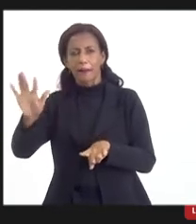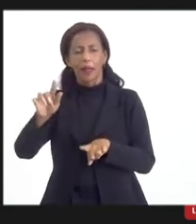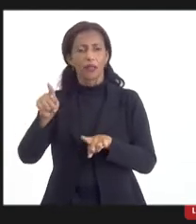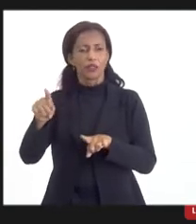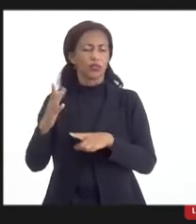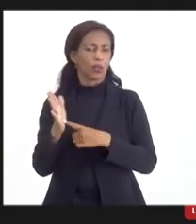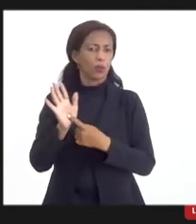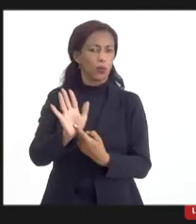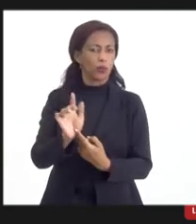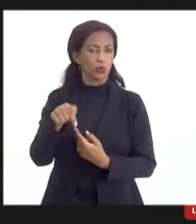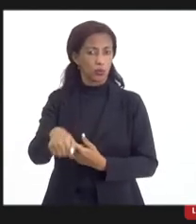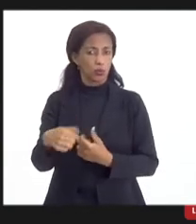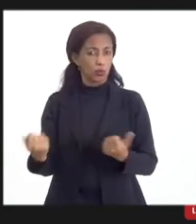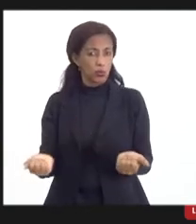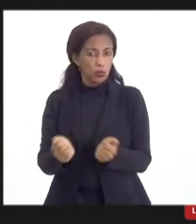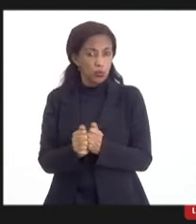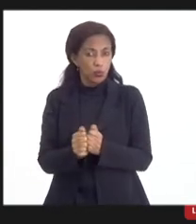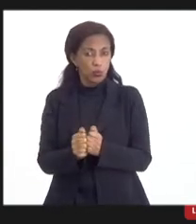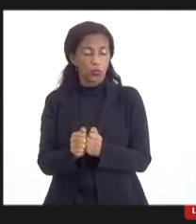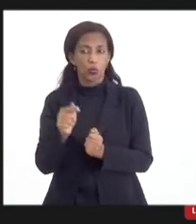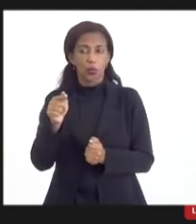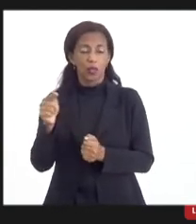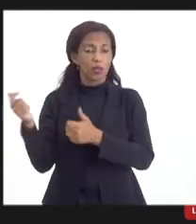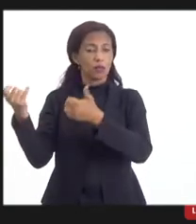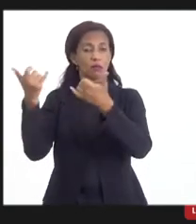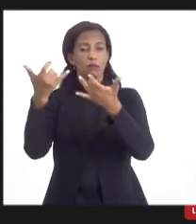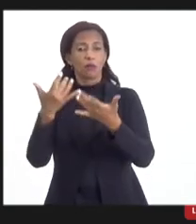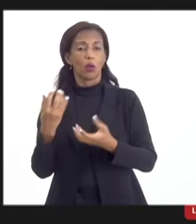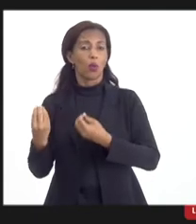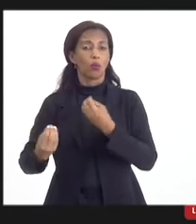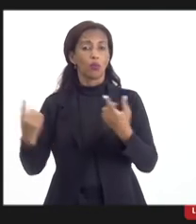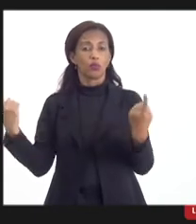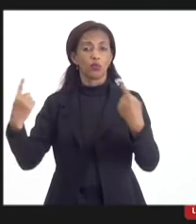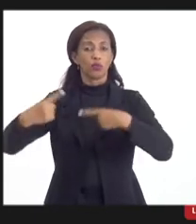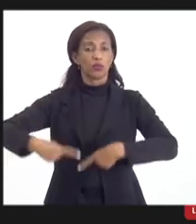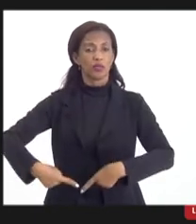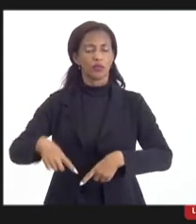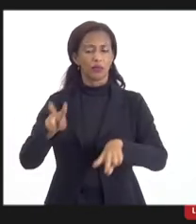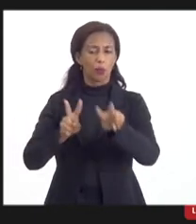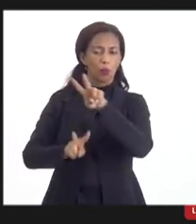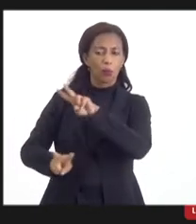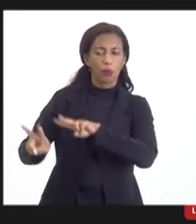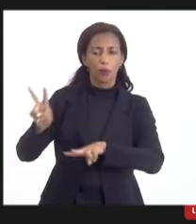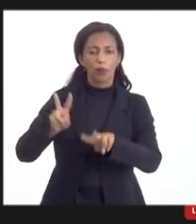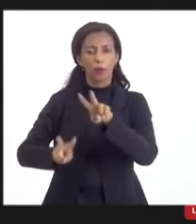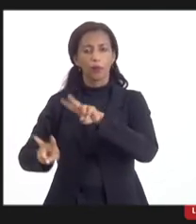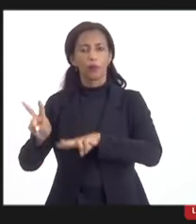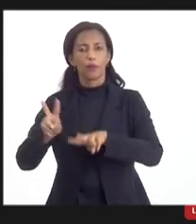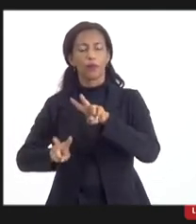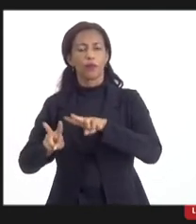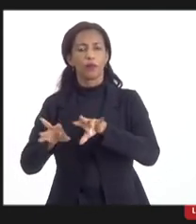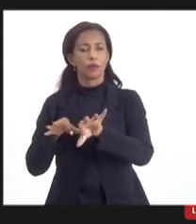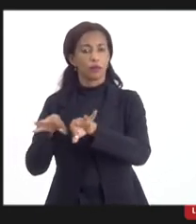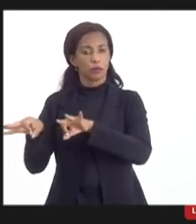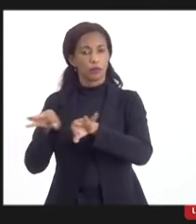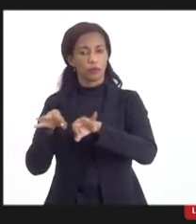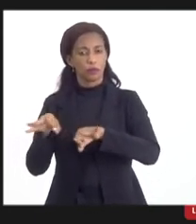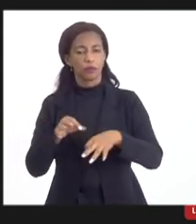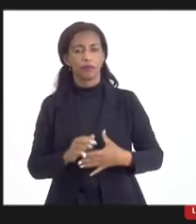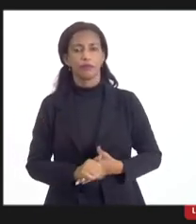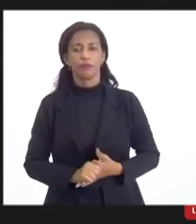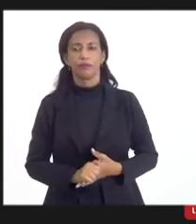conosco, eles pontuam o seguinte, como desafios observados na implantação dos projetos,